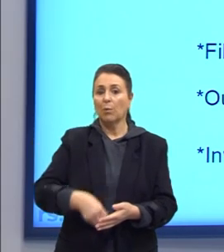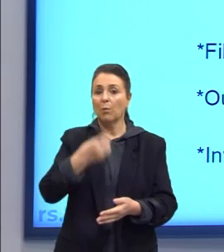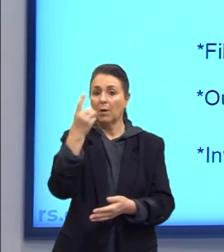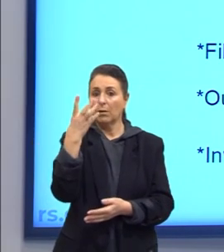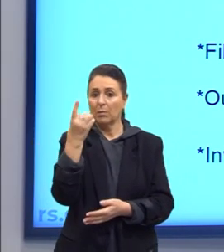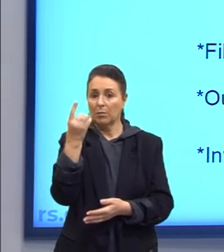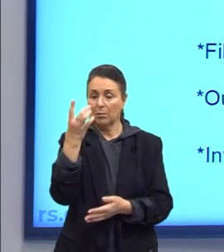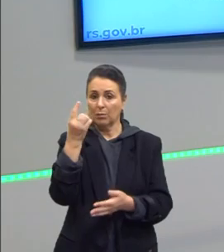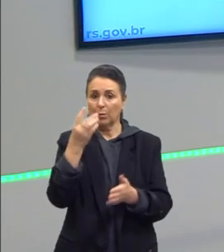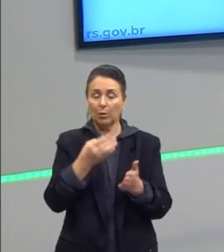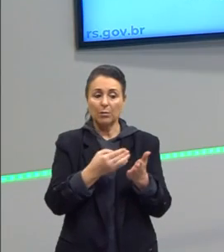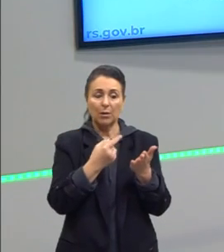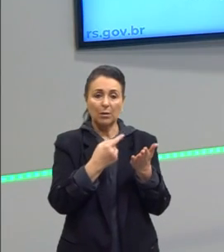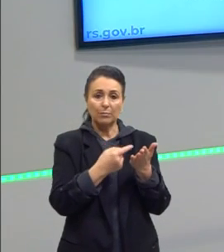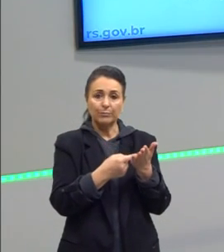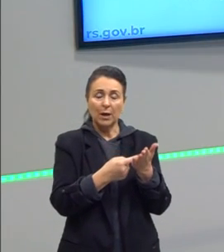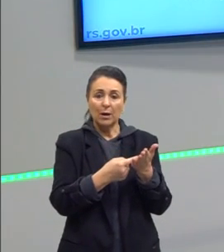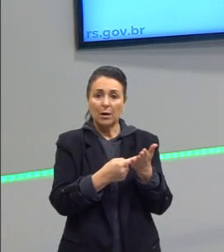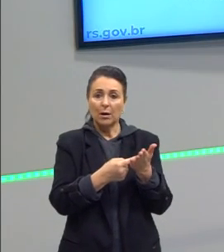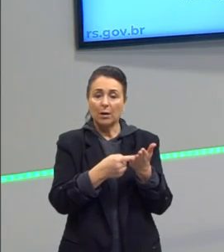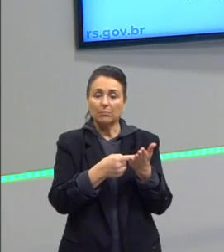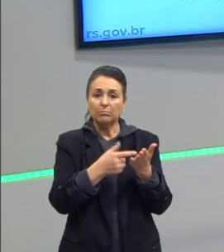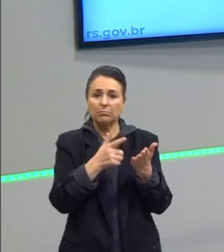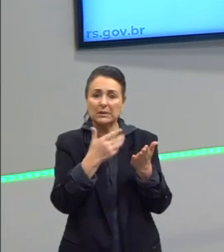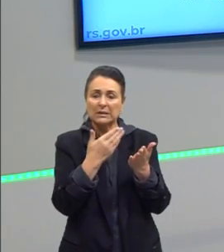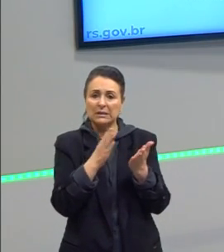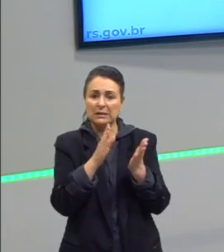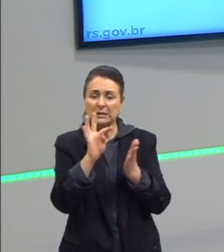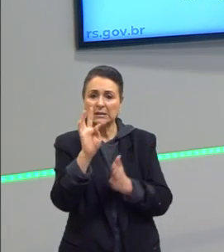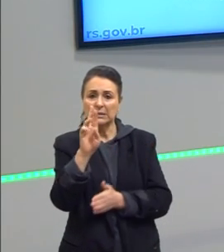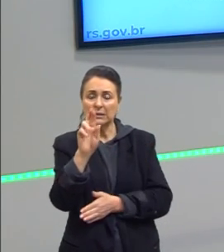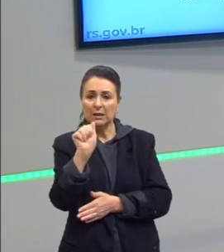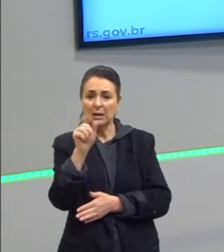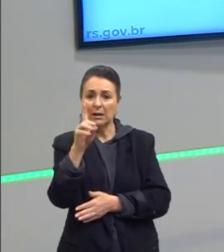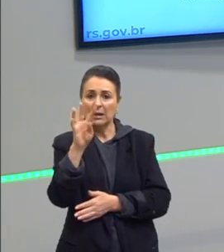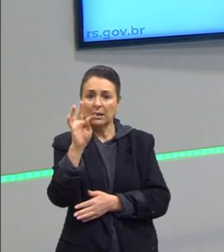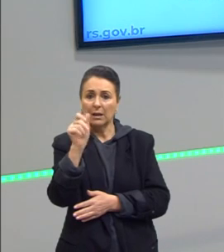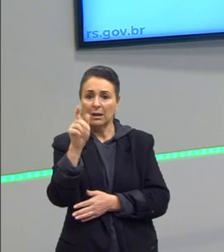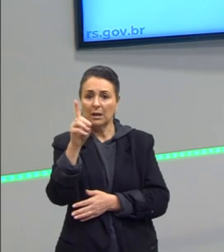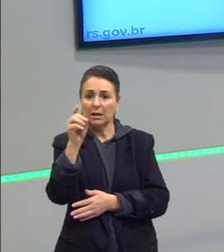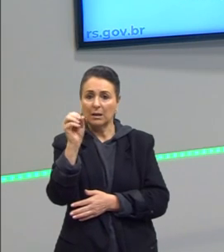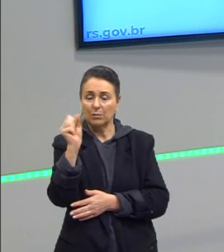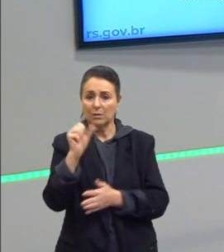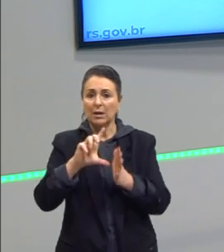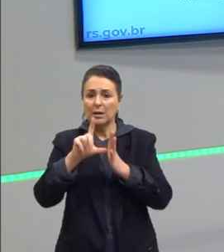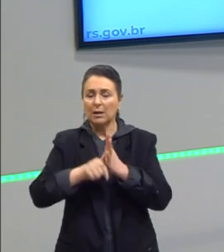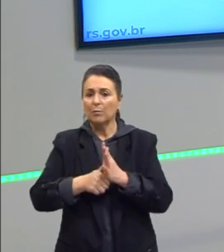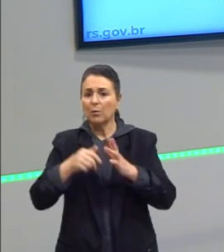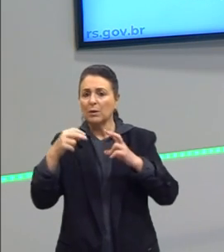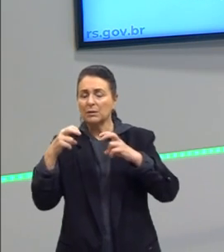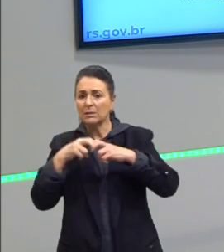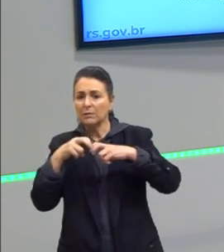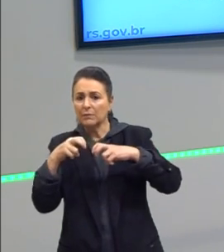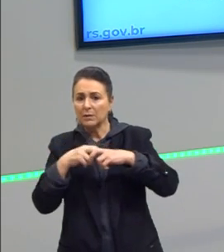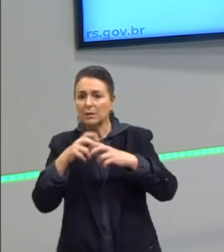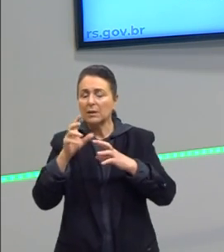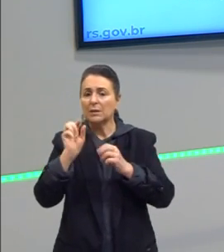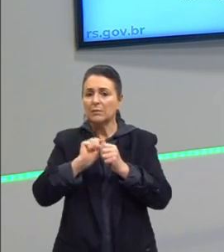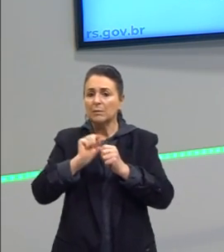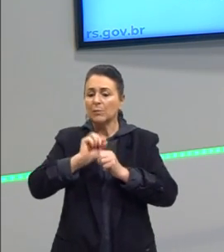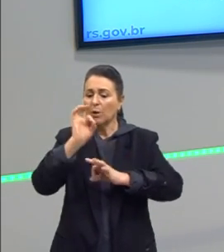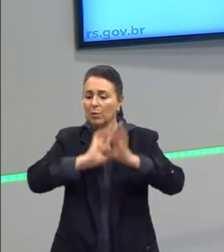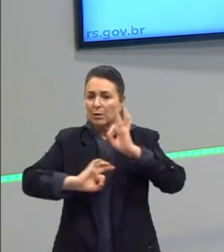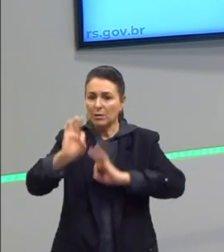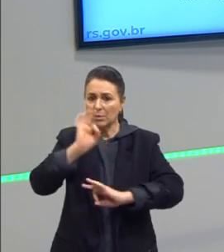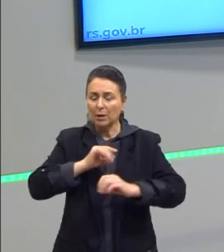ele organizou os tratados. E aí ele coloca alguns tratados após a física, ele colocou para organizar mesmo. Essa é uma discussão que